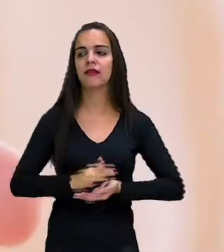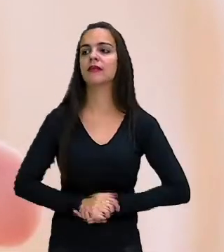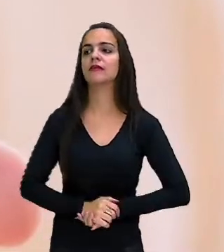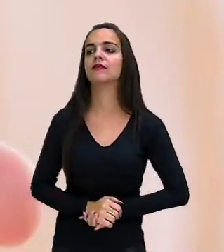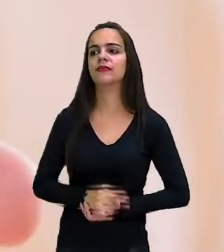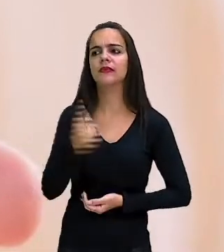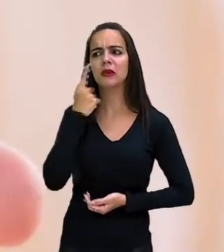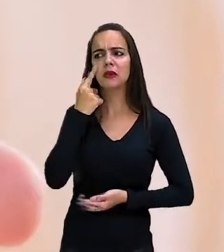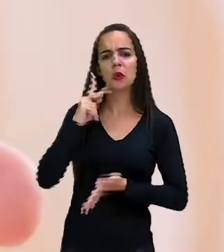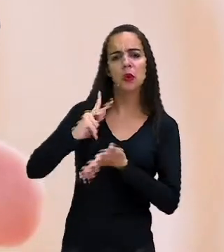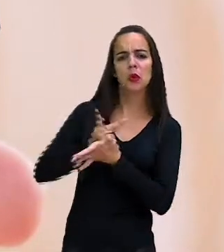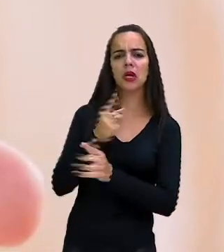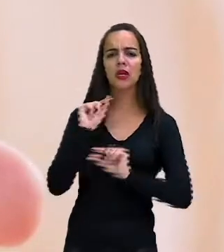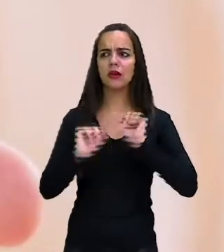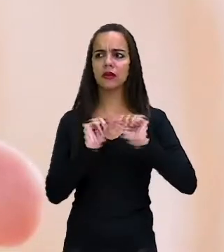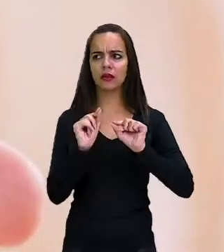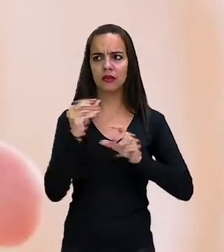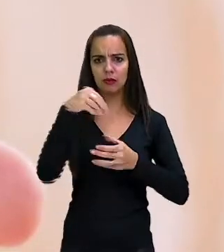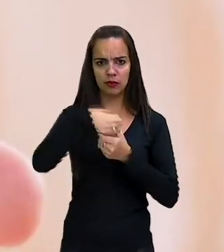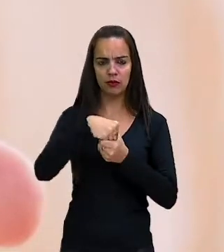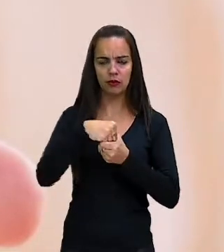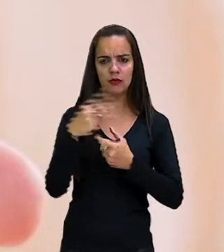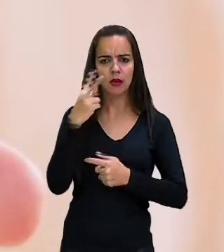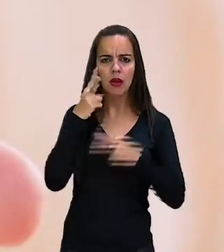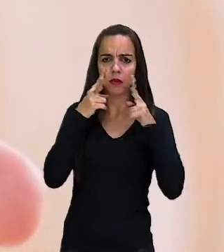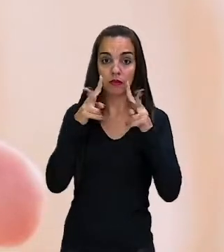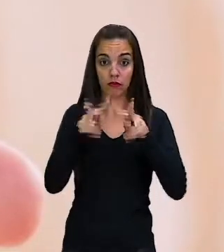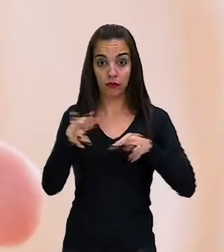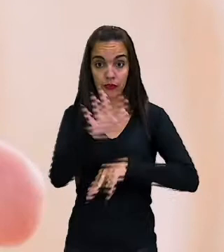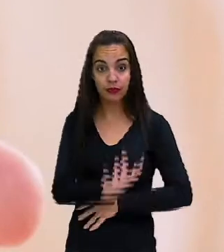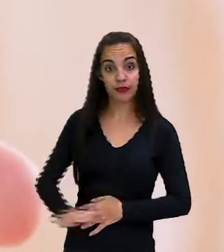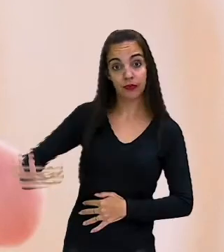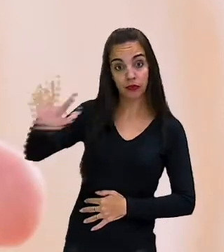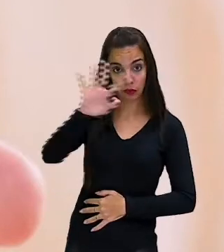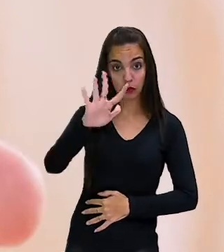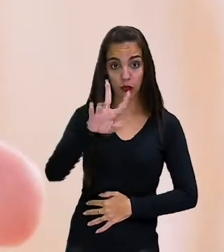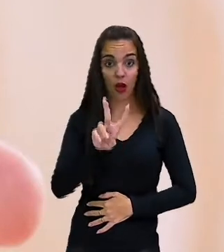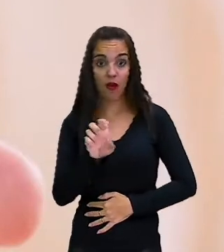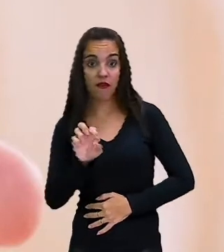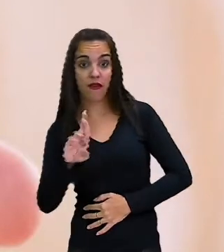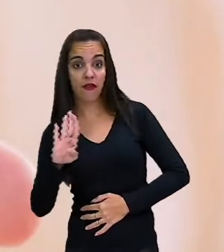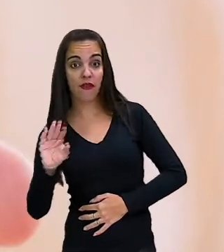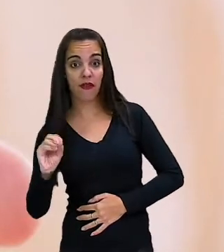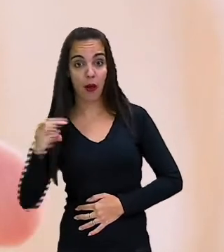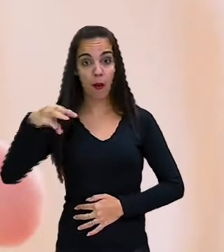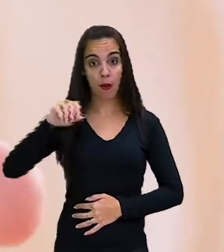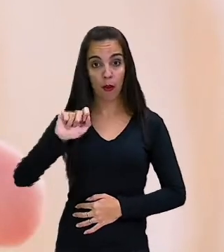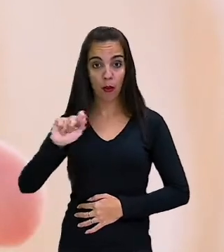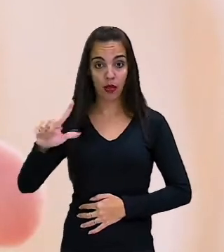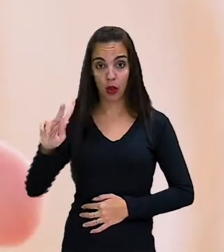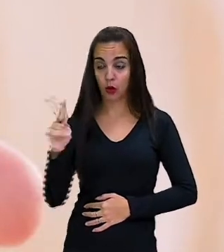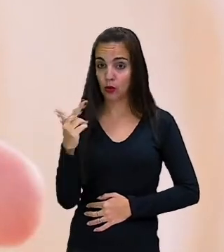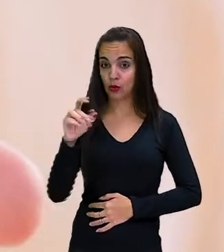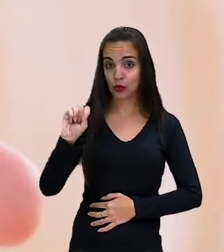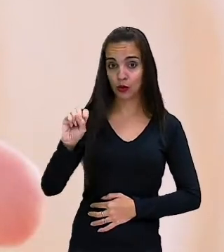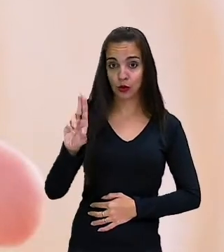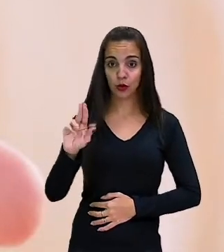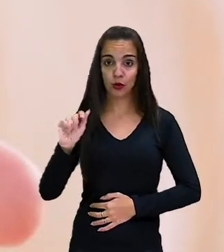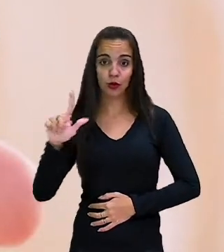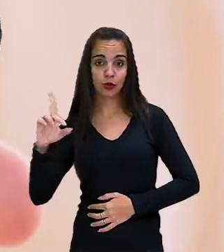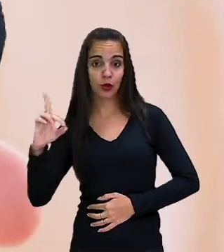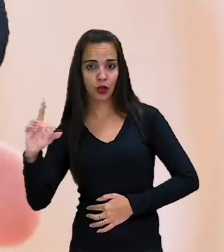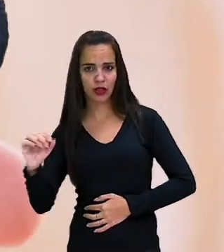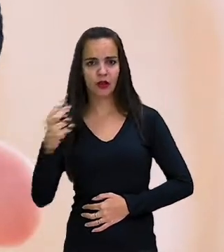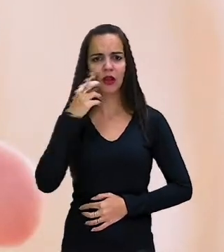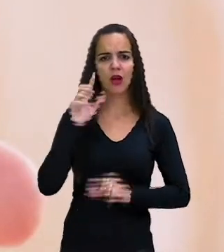que está acontecendo aqui. Usamos geralmente o verbo modal should para indicar aconselhamento,